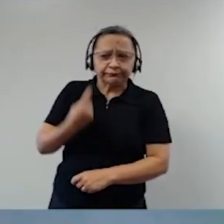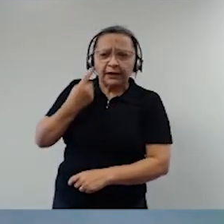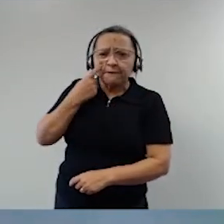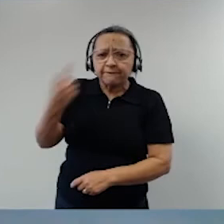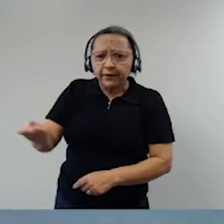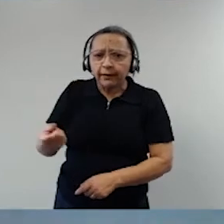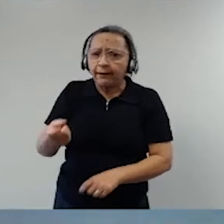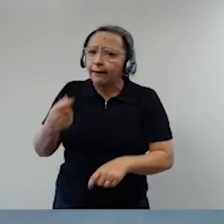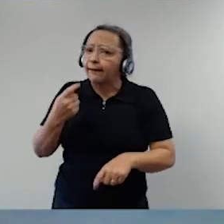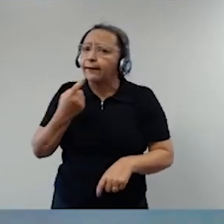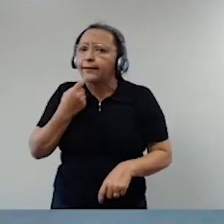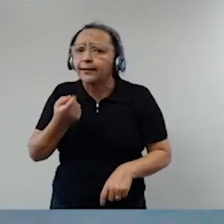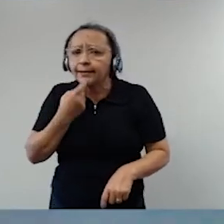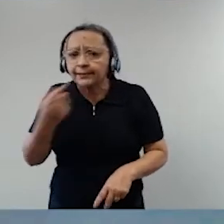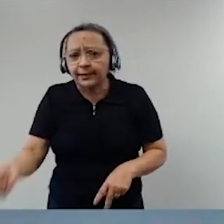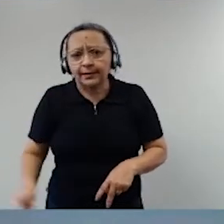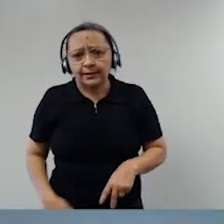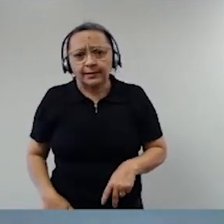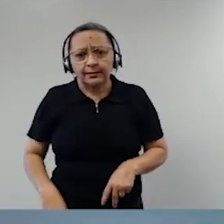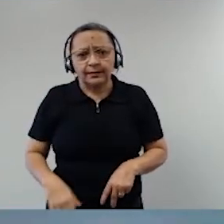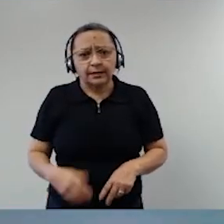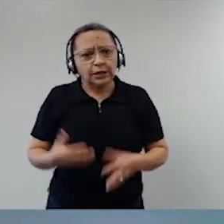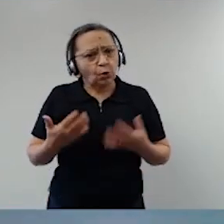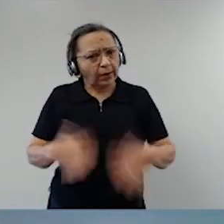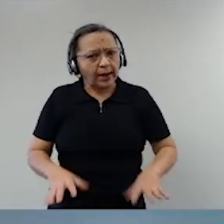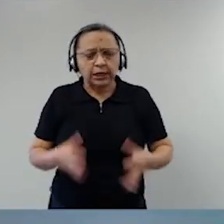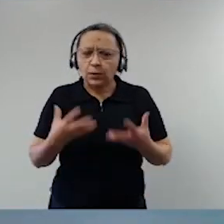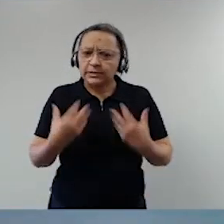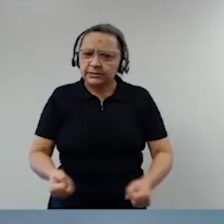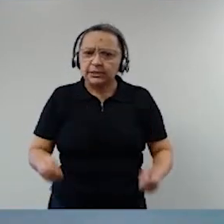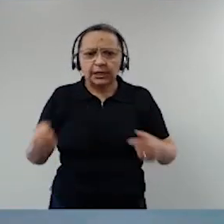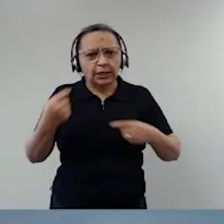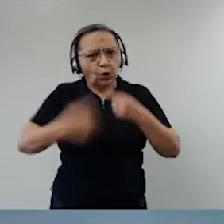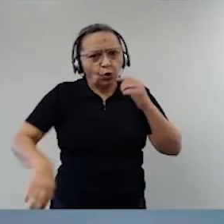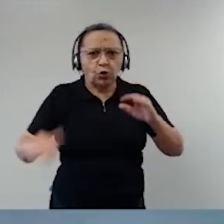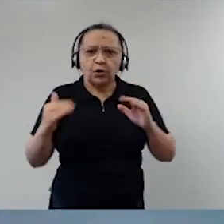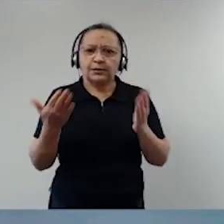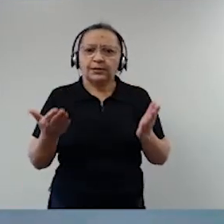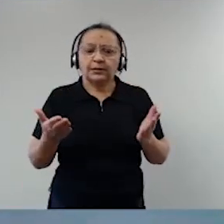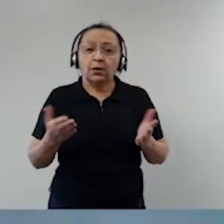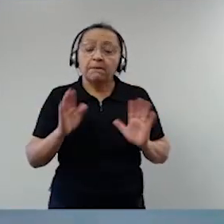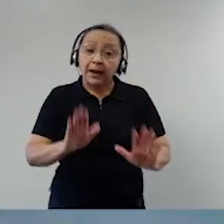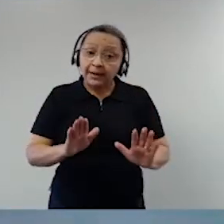Então, mas essa harmonia é uma obrigação dos poderes de procurar.